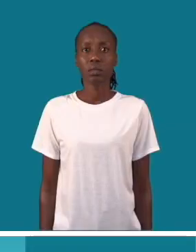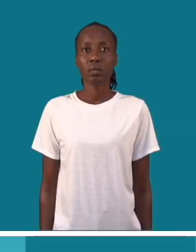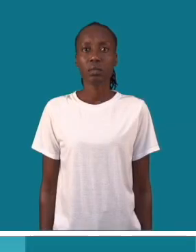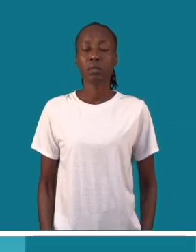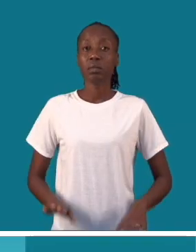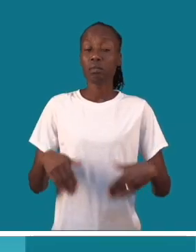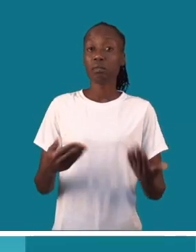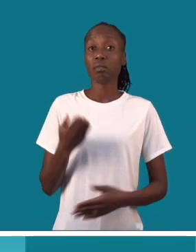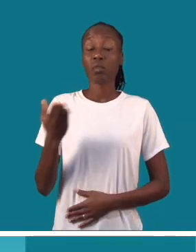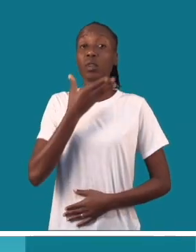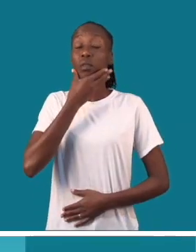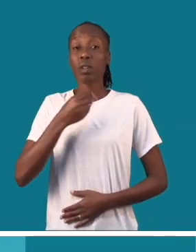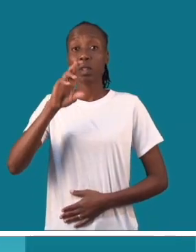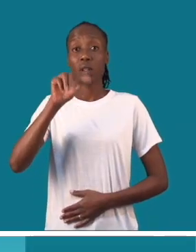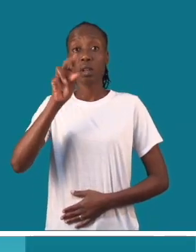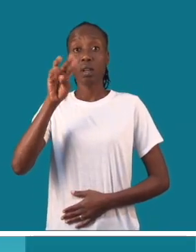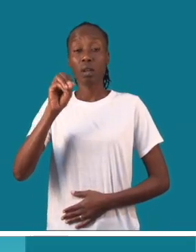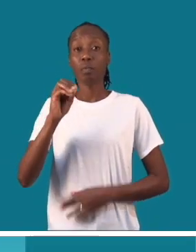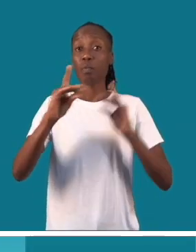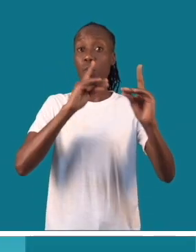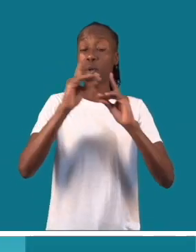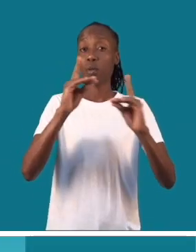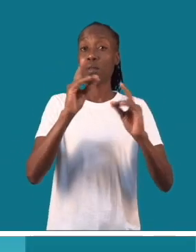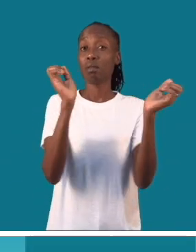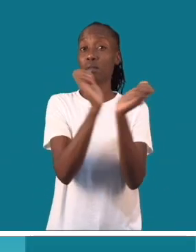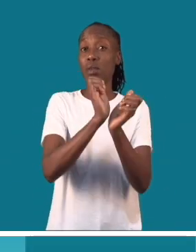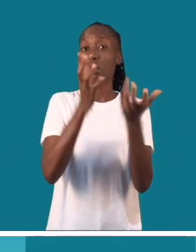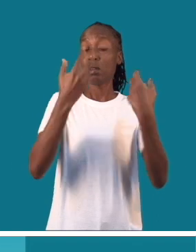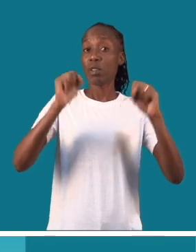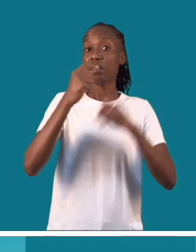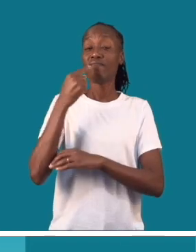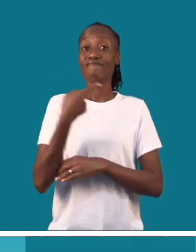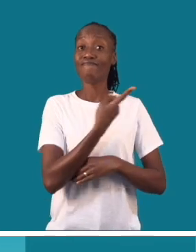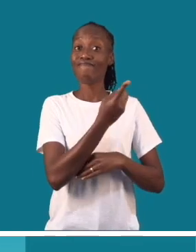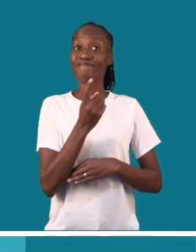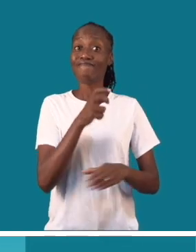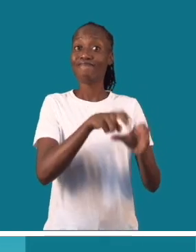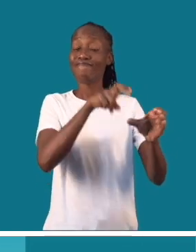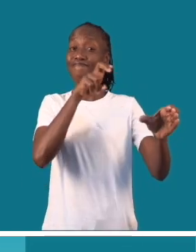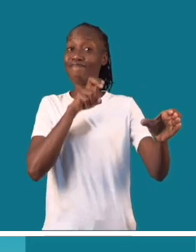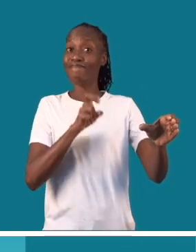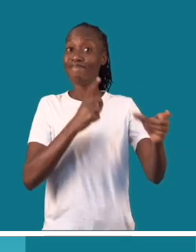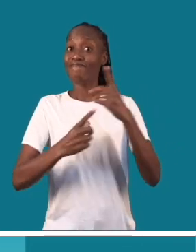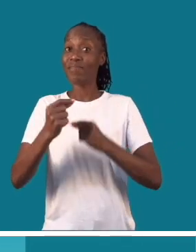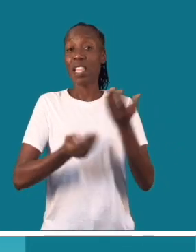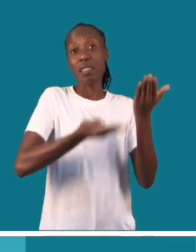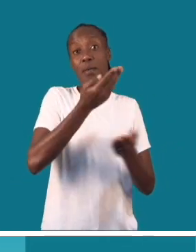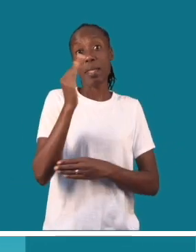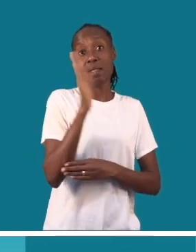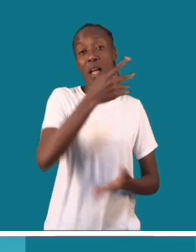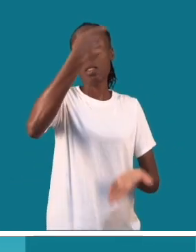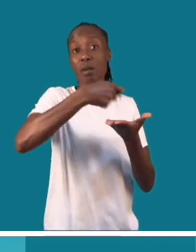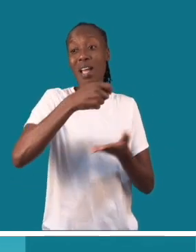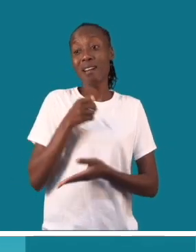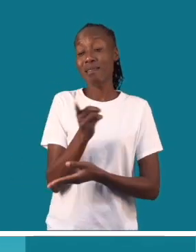Ramos Zambuco, diretor da cadeia Damachava, diz que a soltura depende dos tribunais e a cadeia apenas